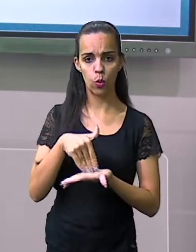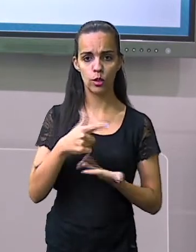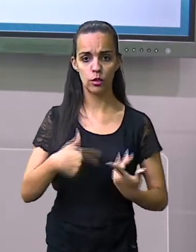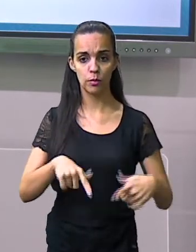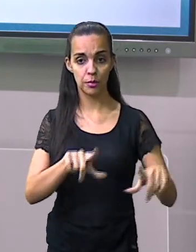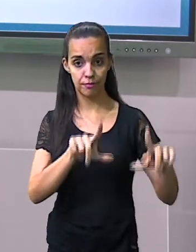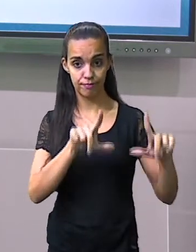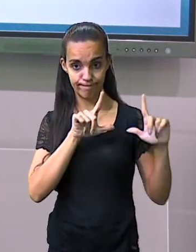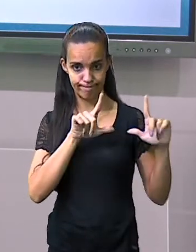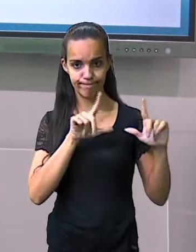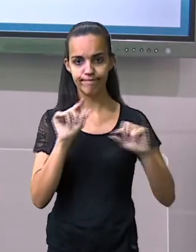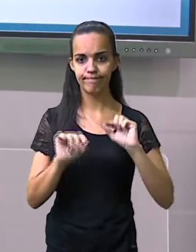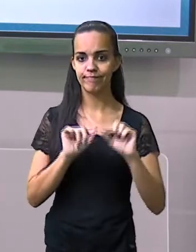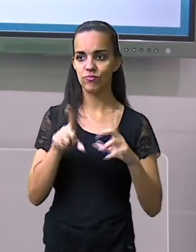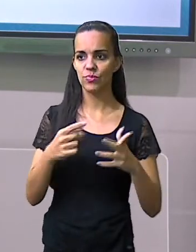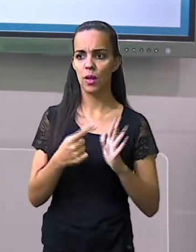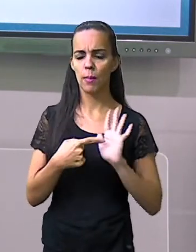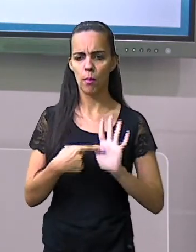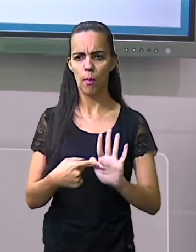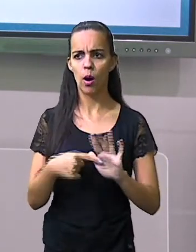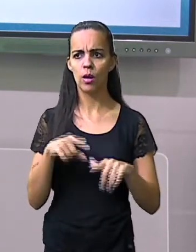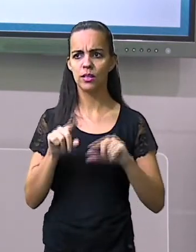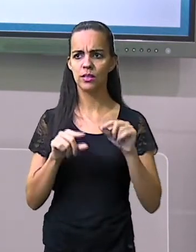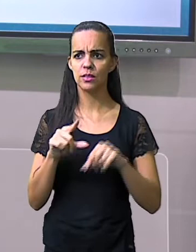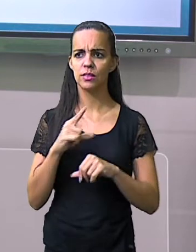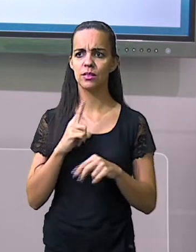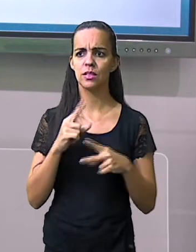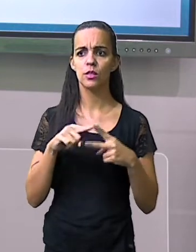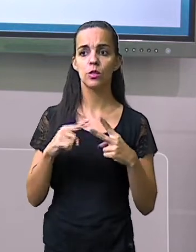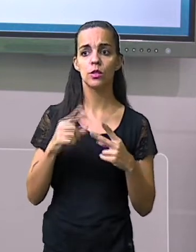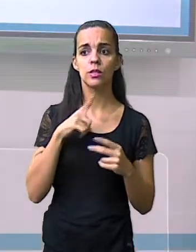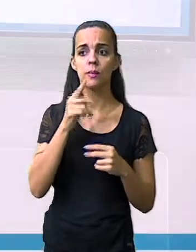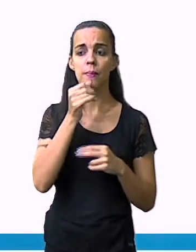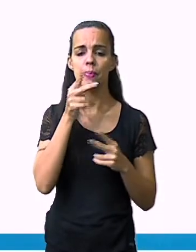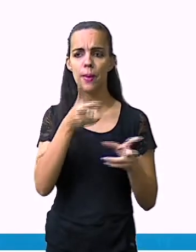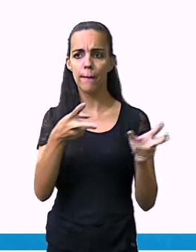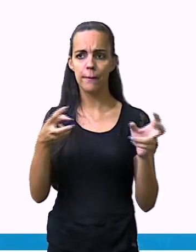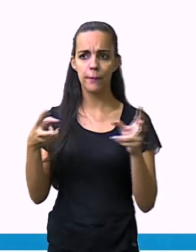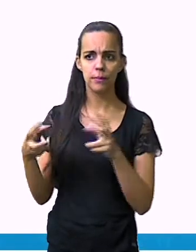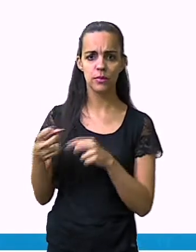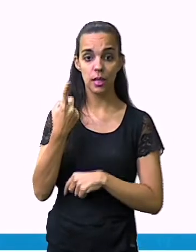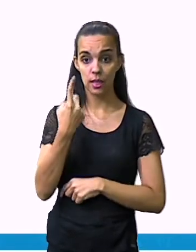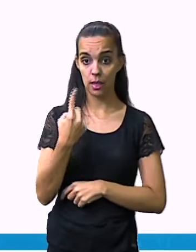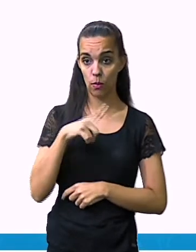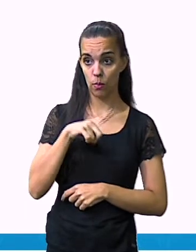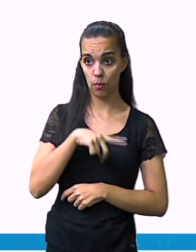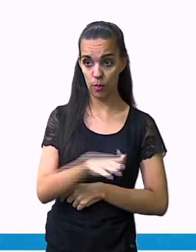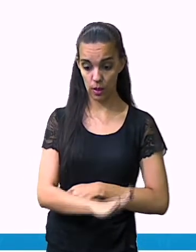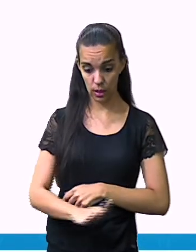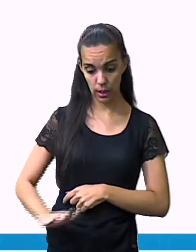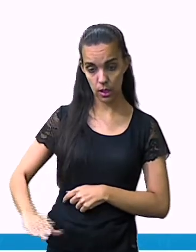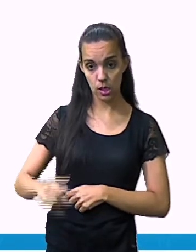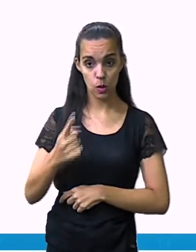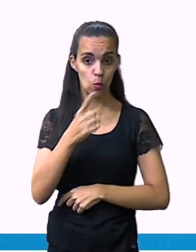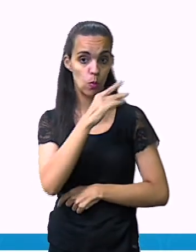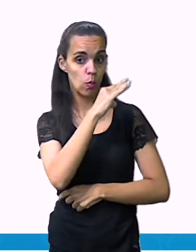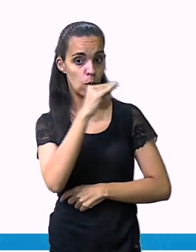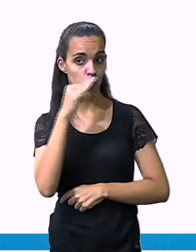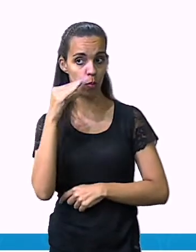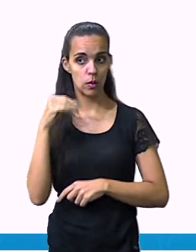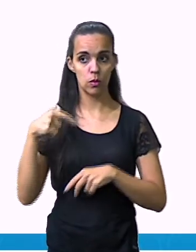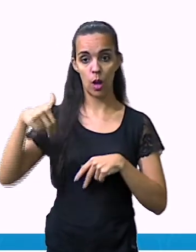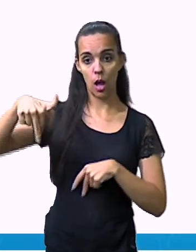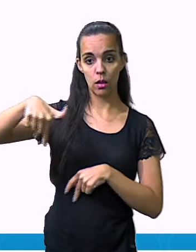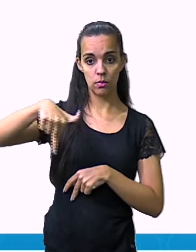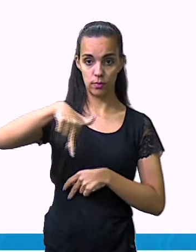temos duas pessoas, né? Pelo tamanho, nós conseguimos perceber que é uma criança e um adulto. E